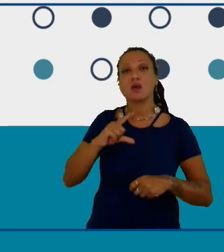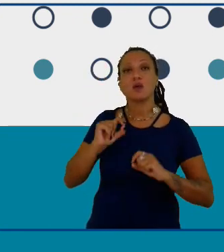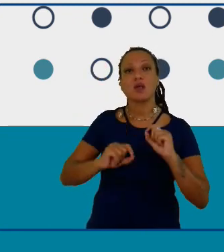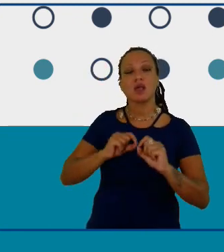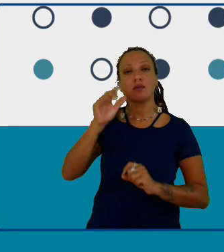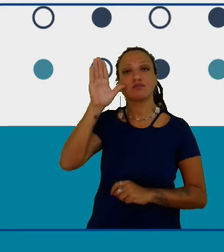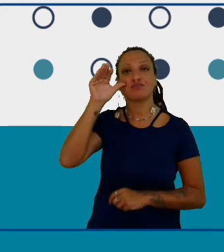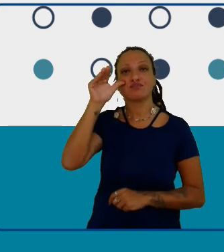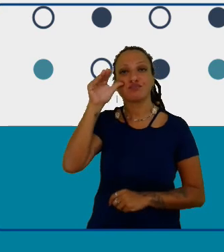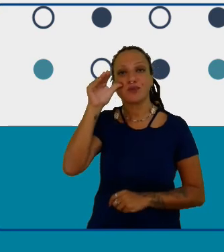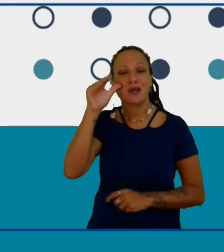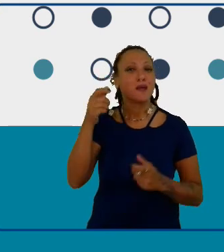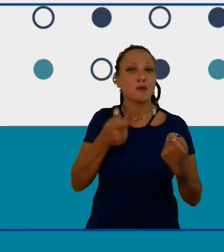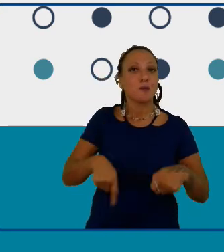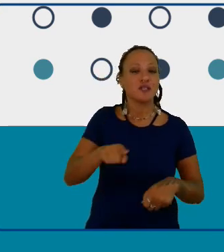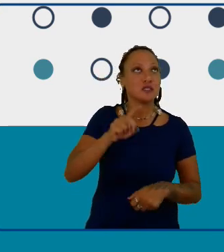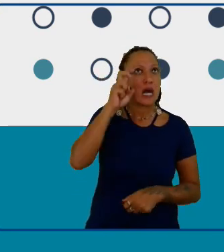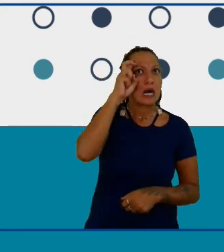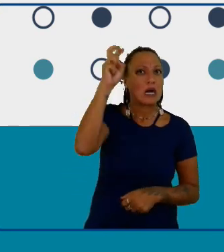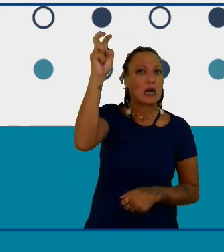gênio ele tem que ser